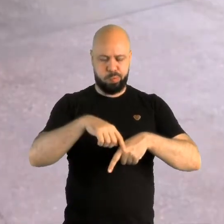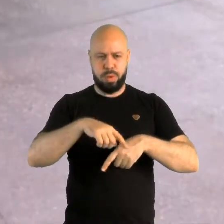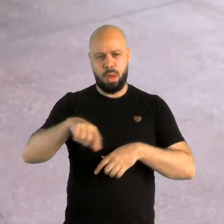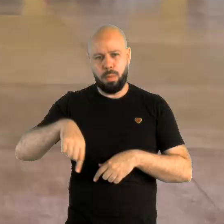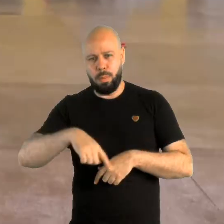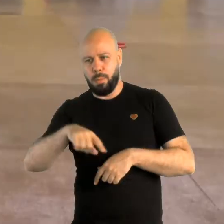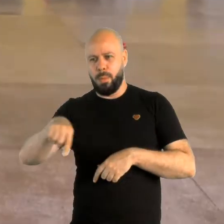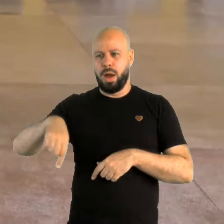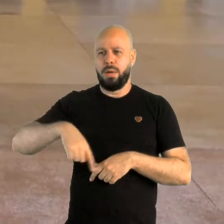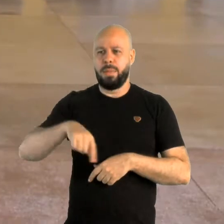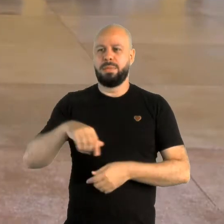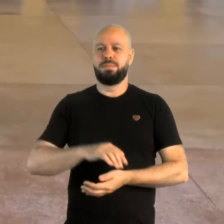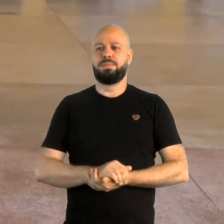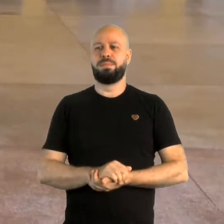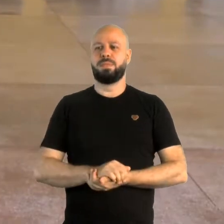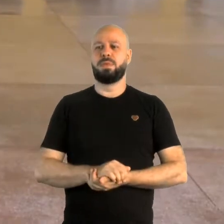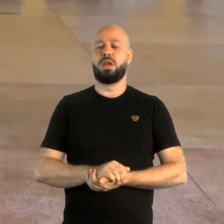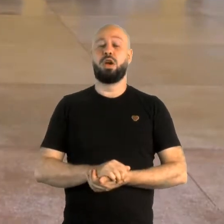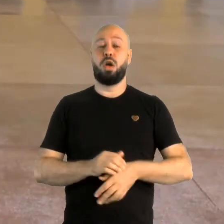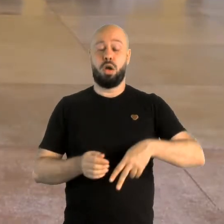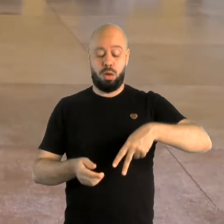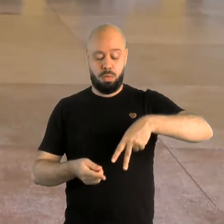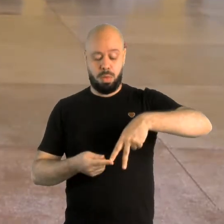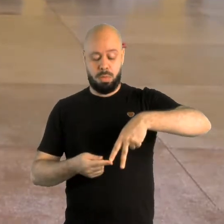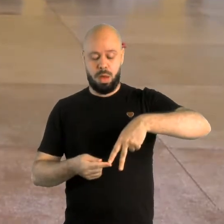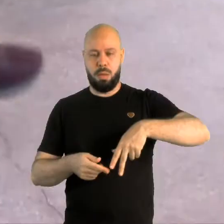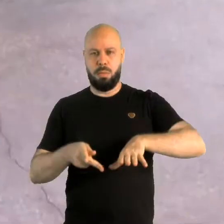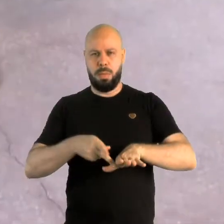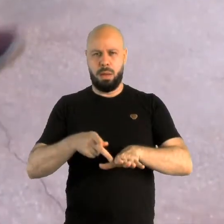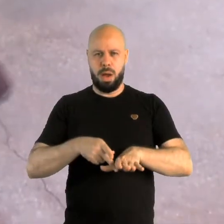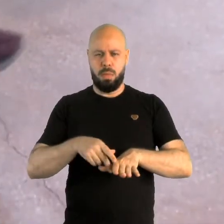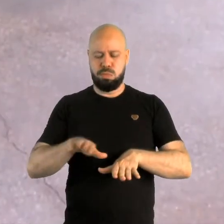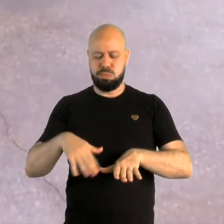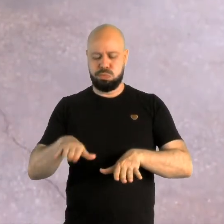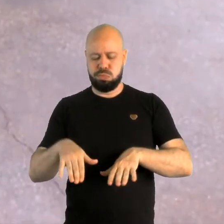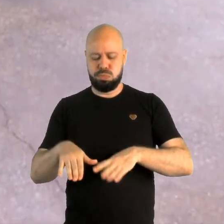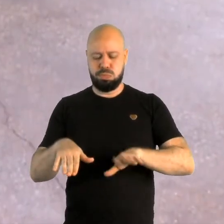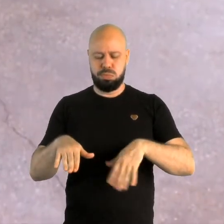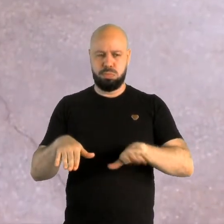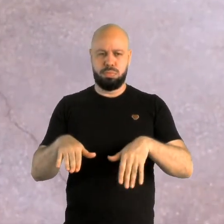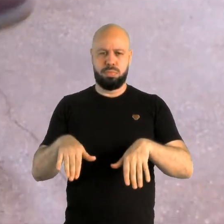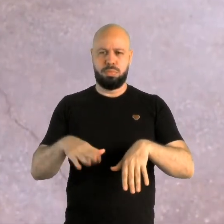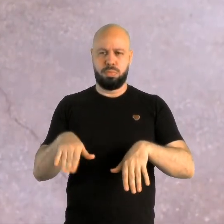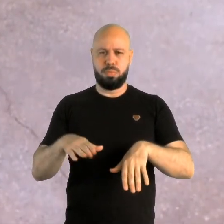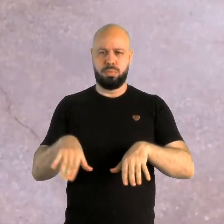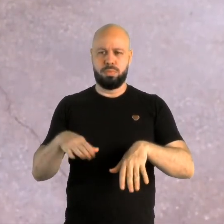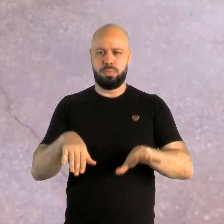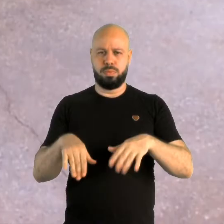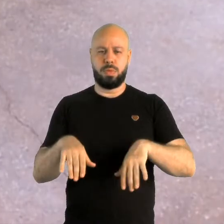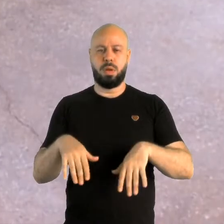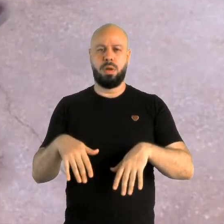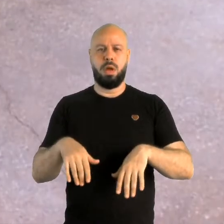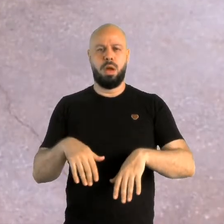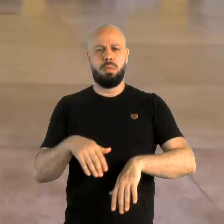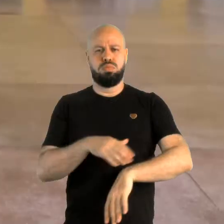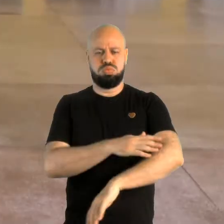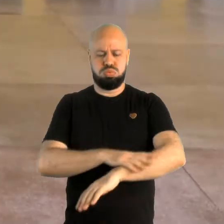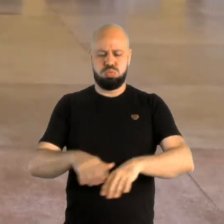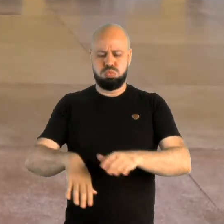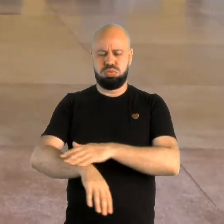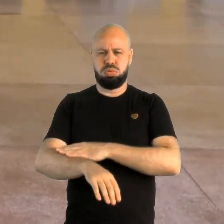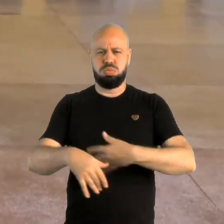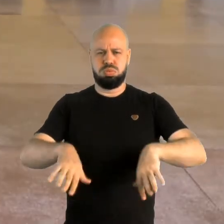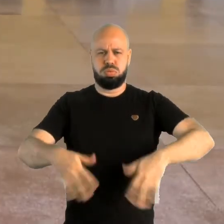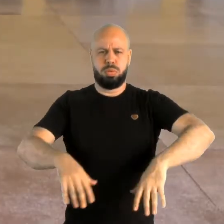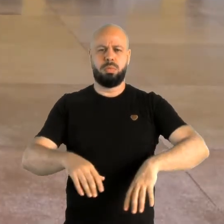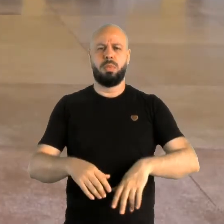lado esquerdo, girou o pé pra direita, pra esquerda, pra esquerda, relaxou a perna, relaxou os braços